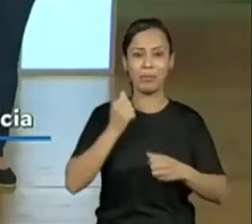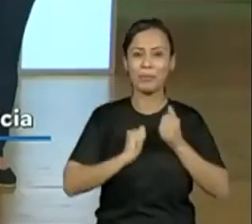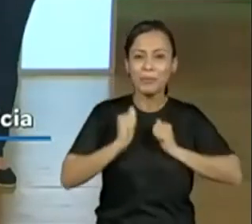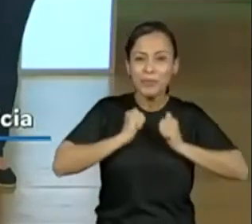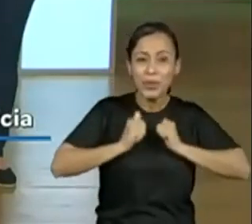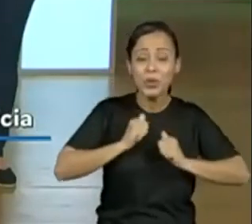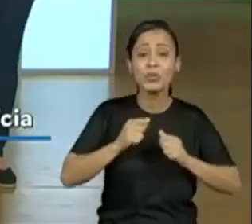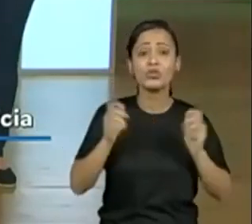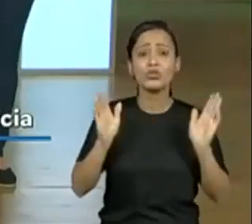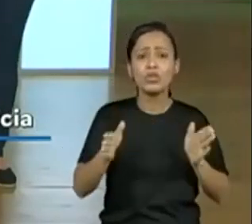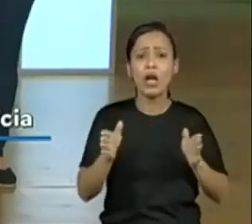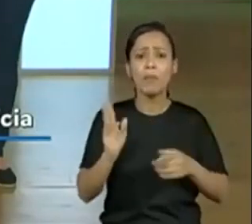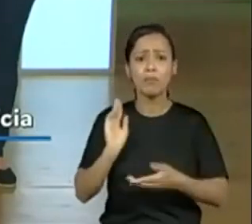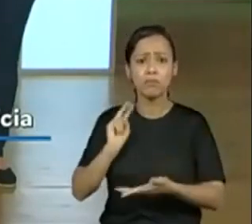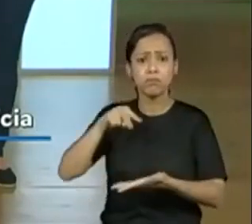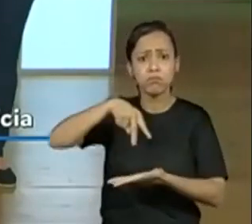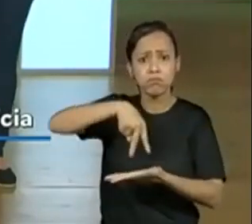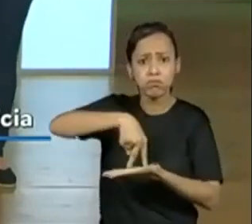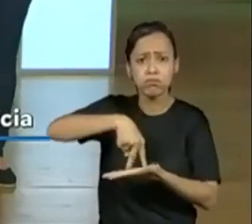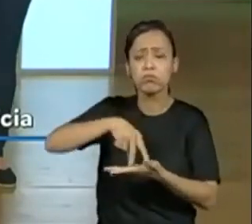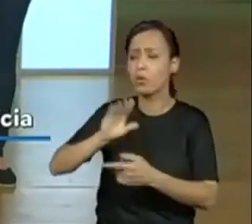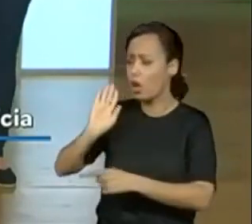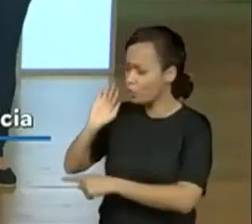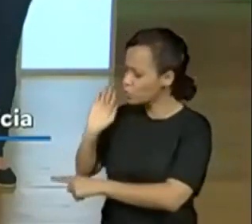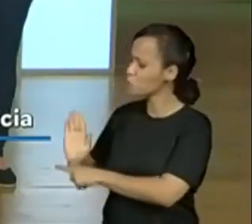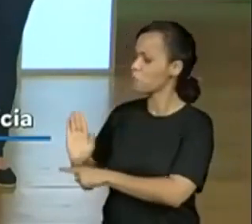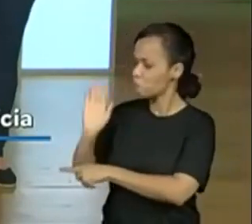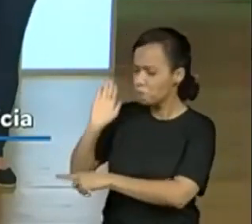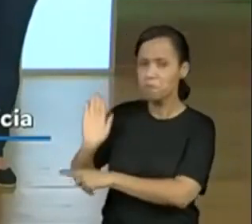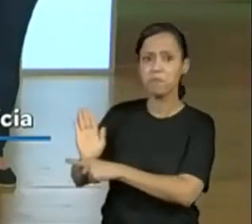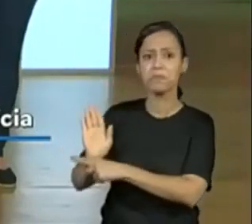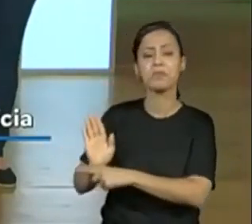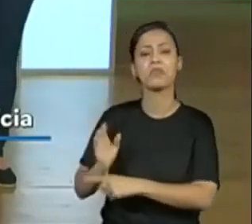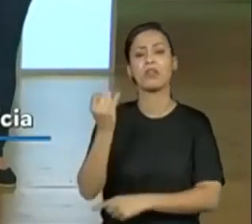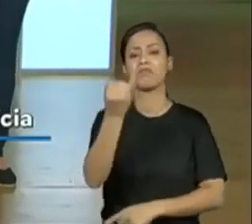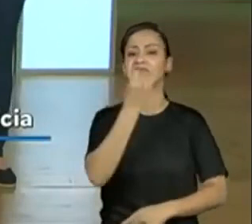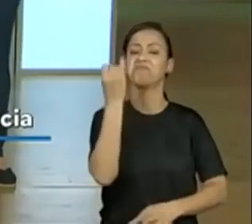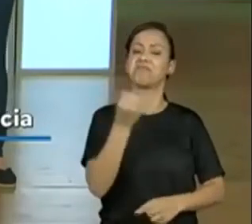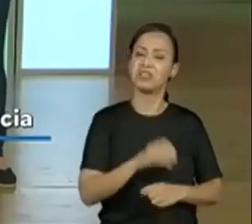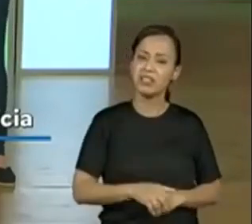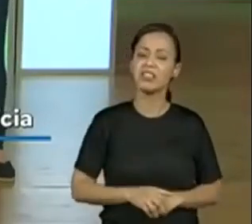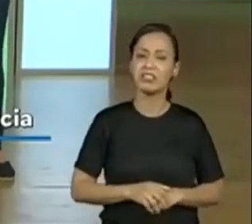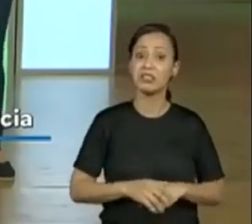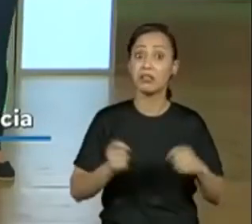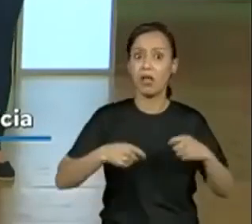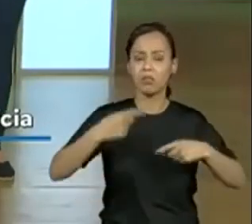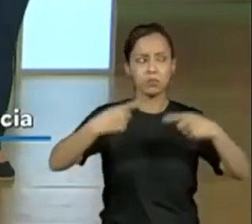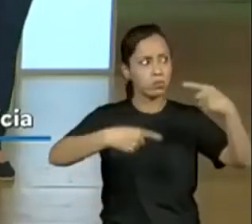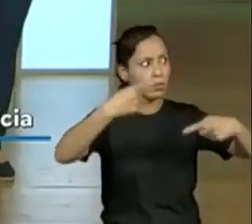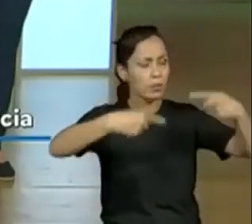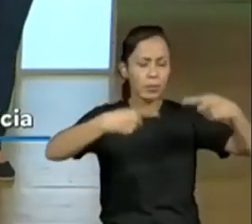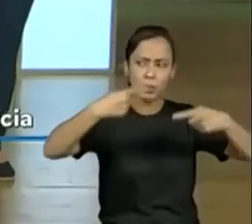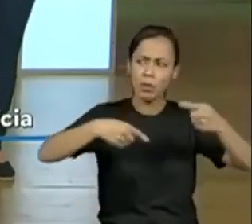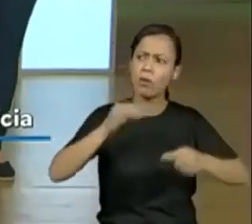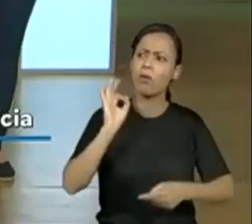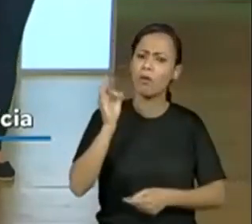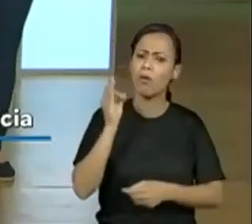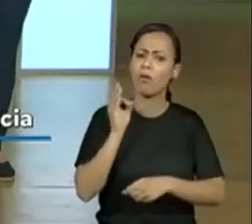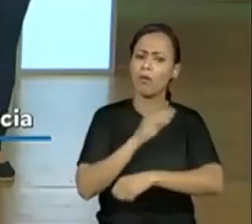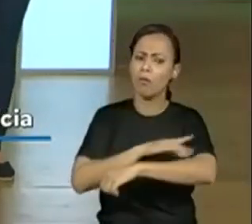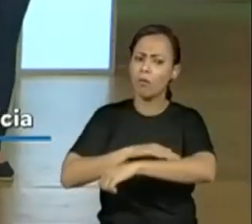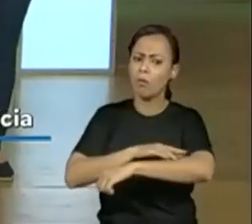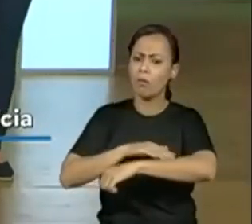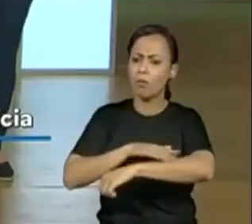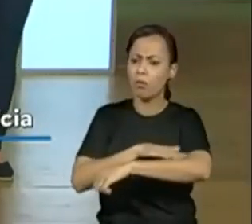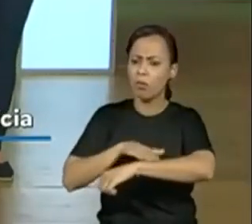eles interviram pelo Adriel. Então, bem interessante esse debate aí para os alunos ficarem atentos, né,